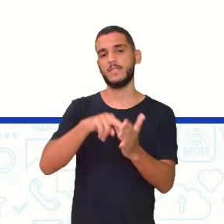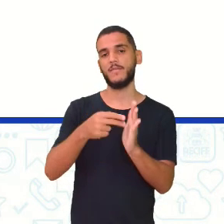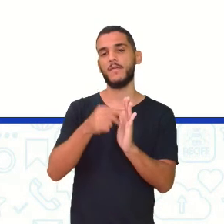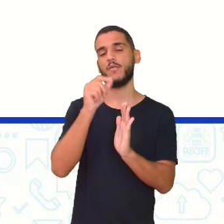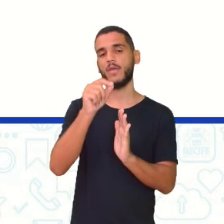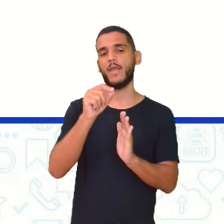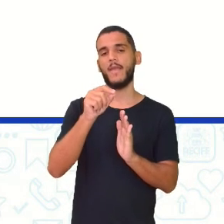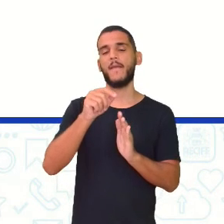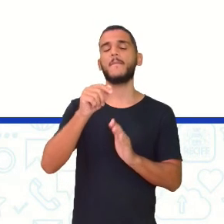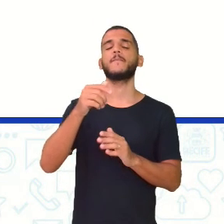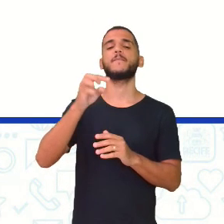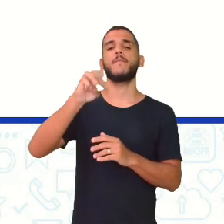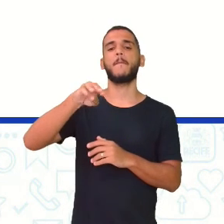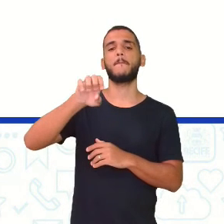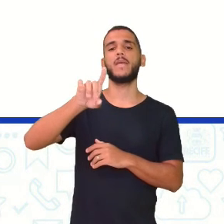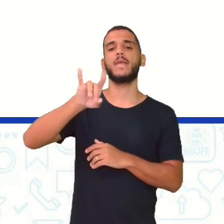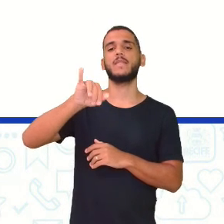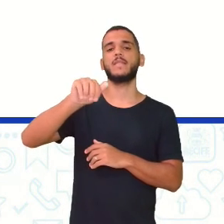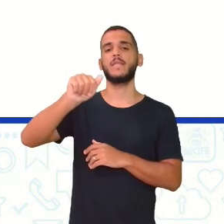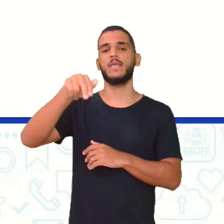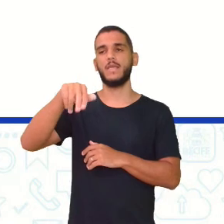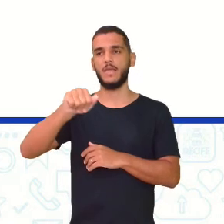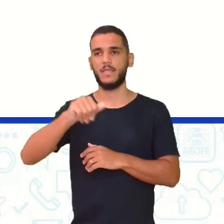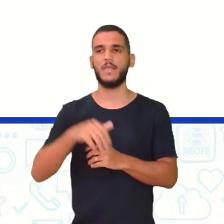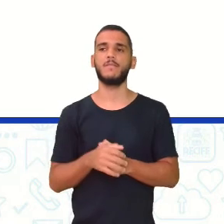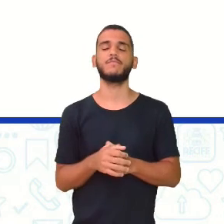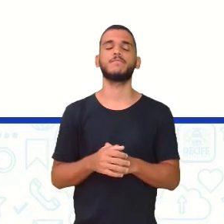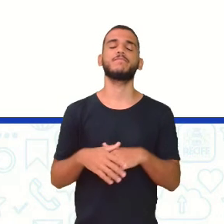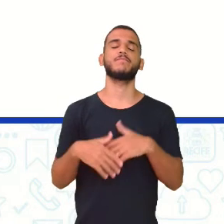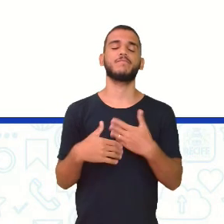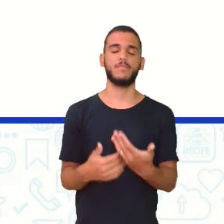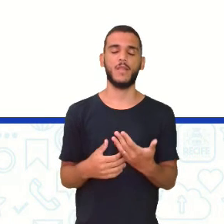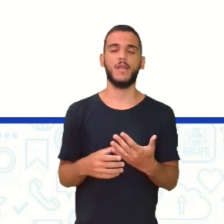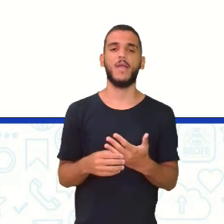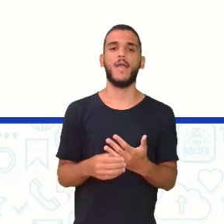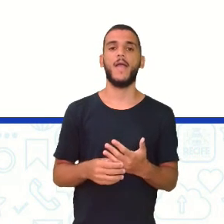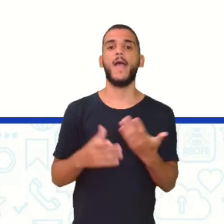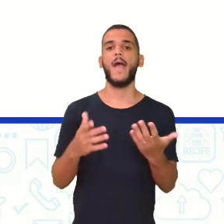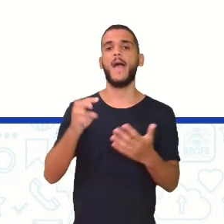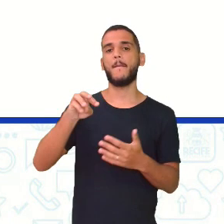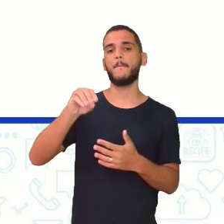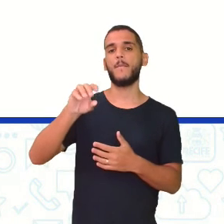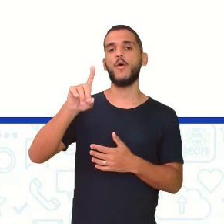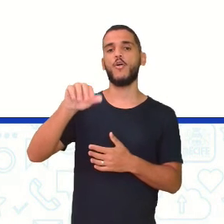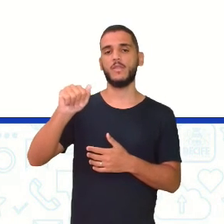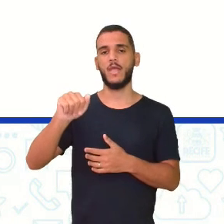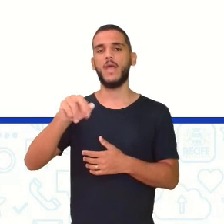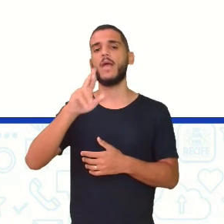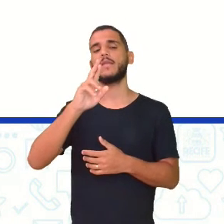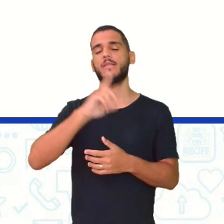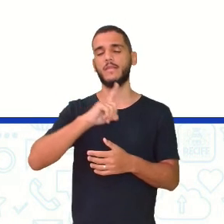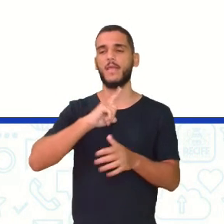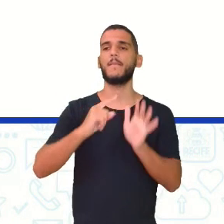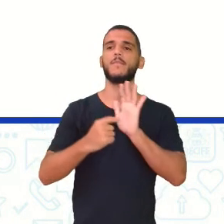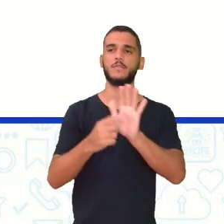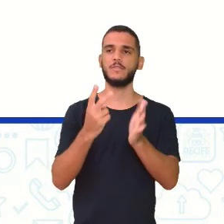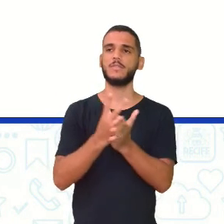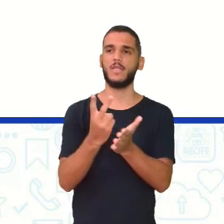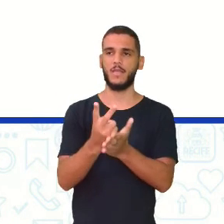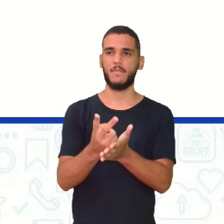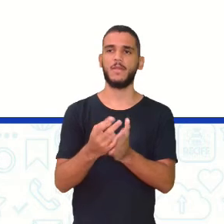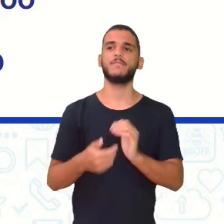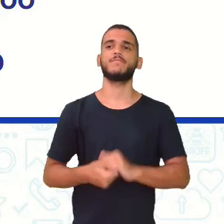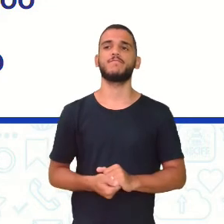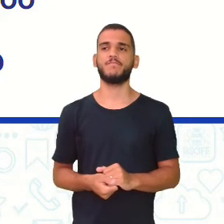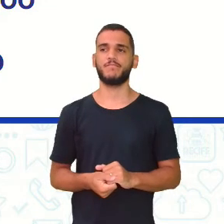mediana Já é o elemento central A moda É o que mais se repetiu Que é o 10 Tá bom? A média Eu somei todos E dividi pela quantidade Que foi 5